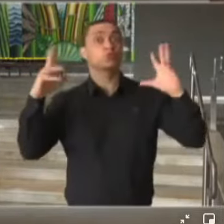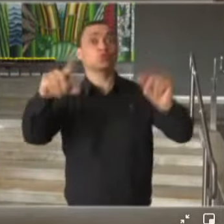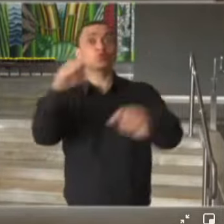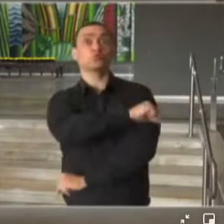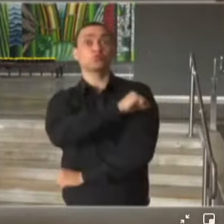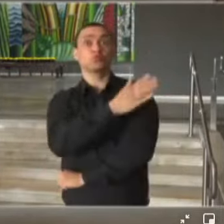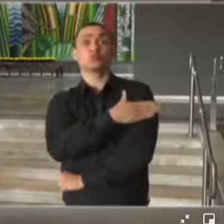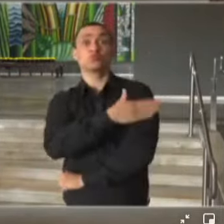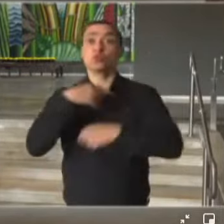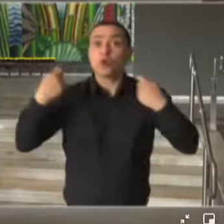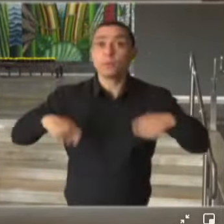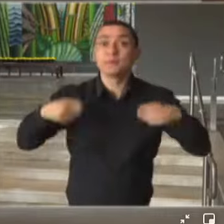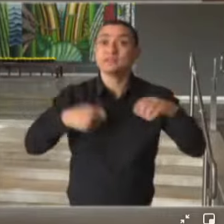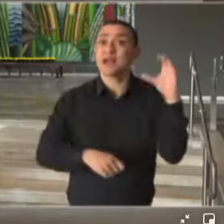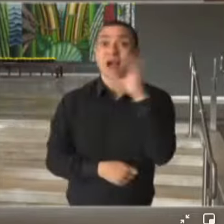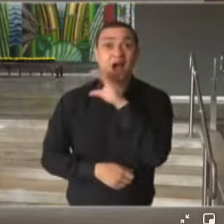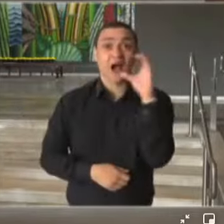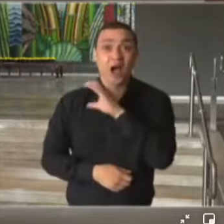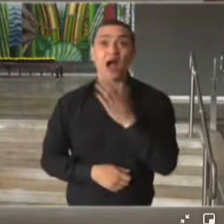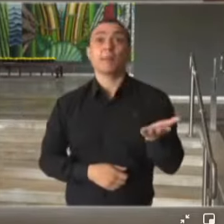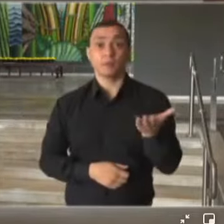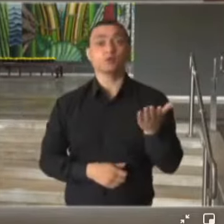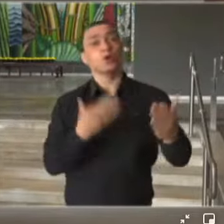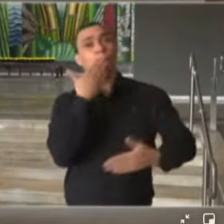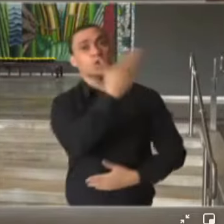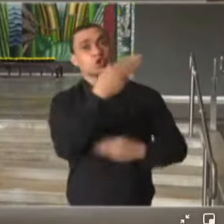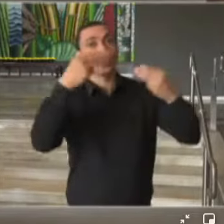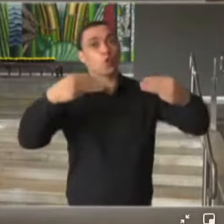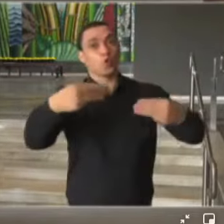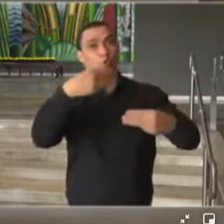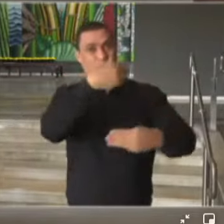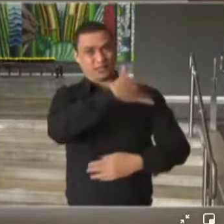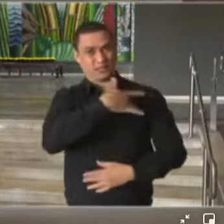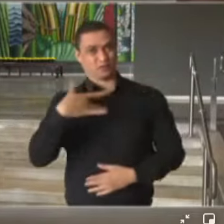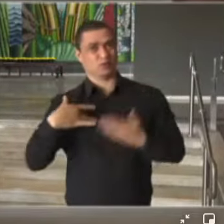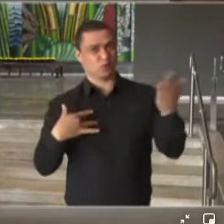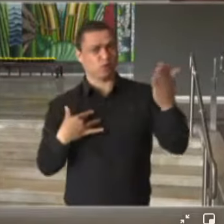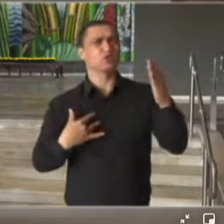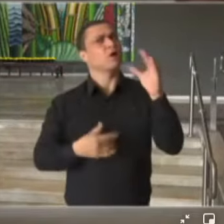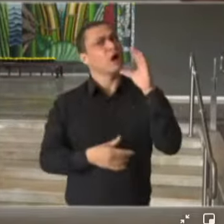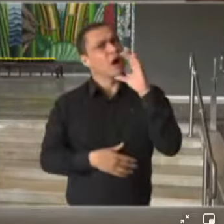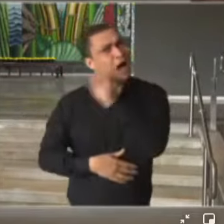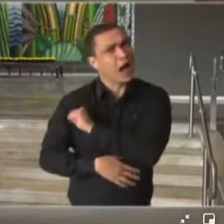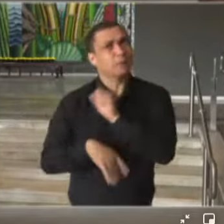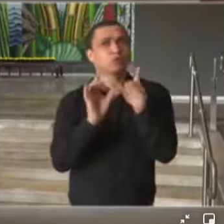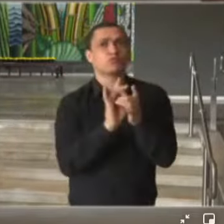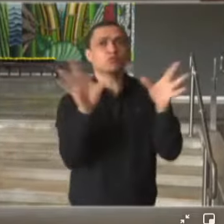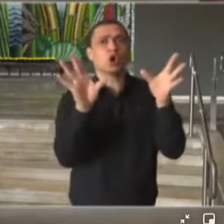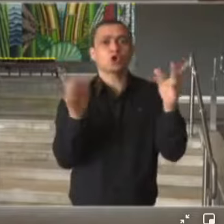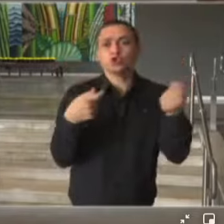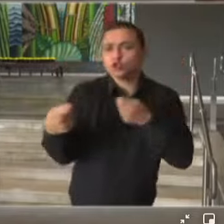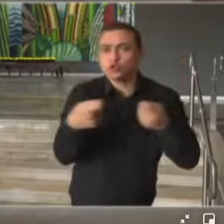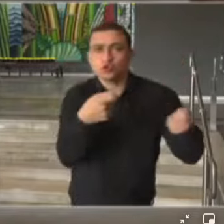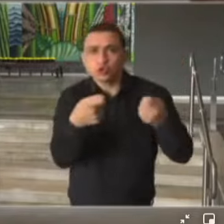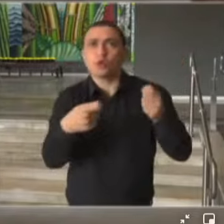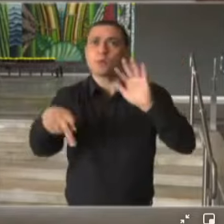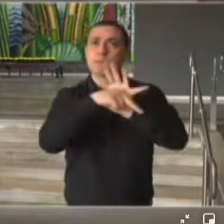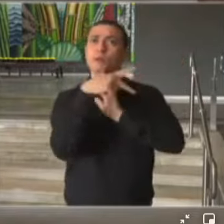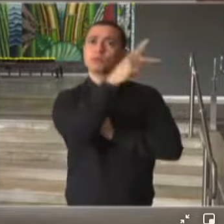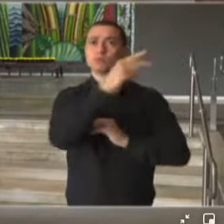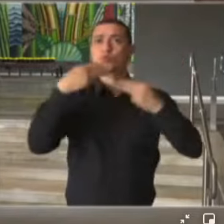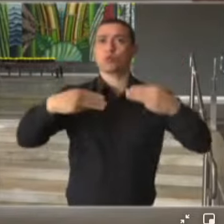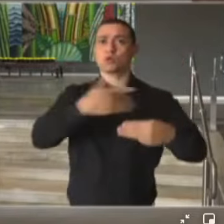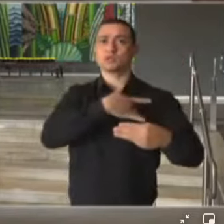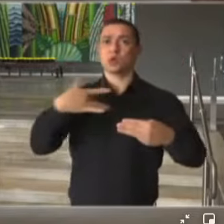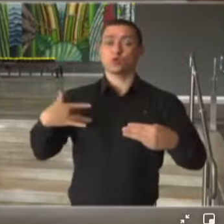pressa, ministro. Nós pedimos que o senhor delibere e faça gestão junto ao seu próprio ministério